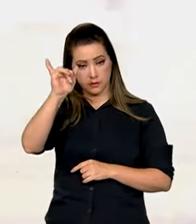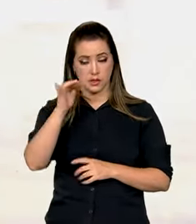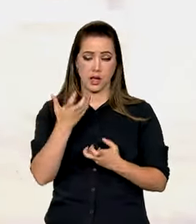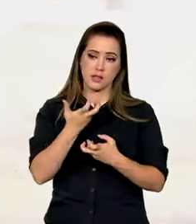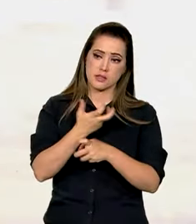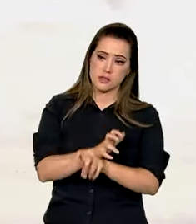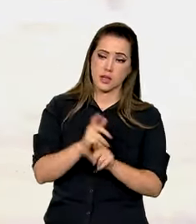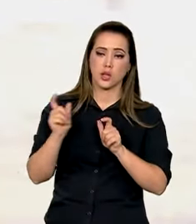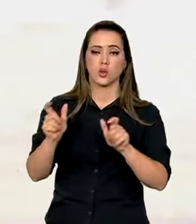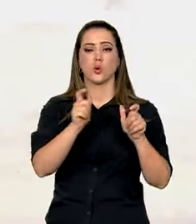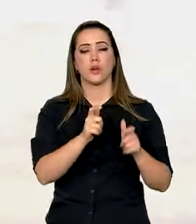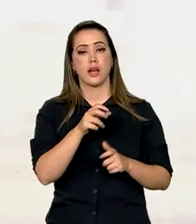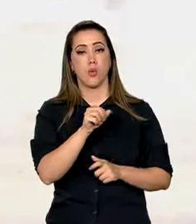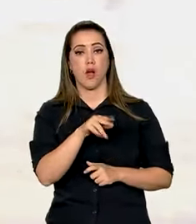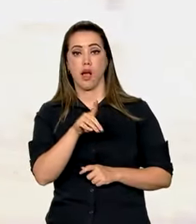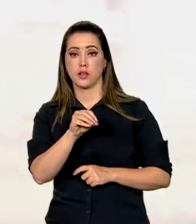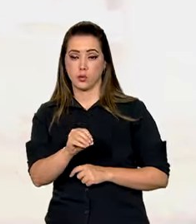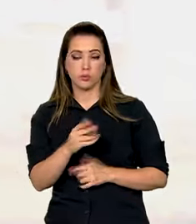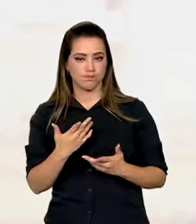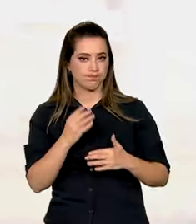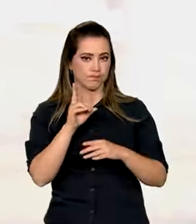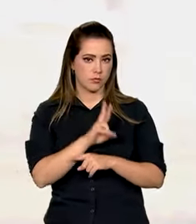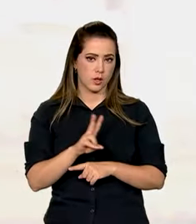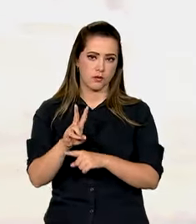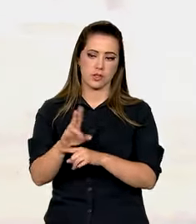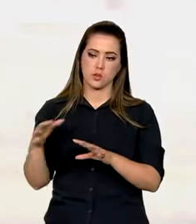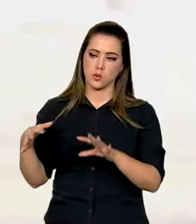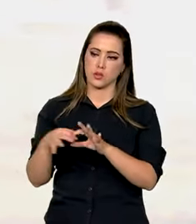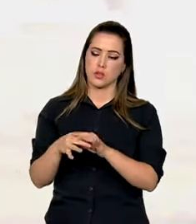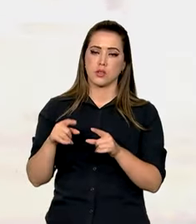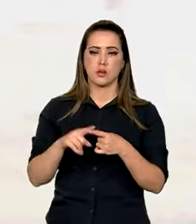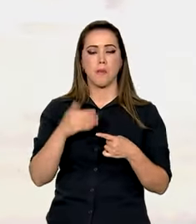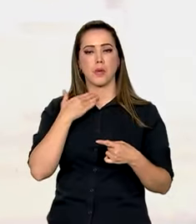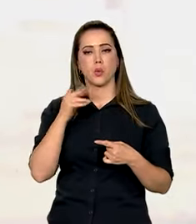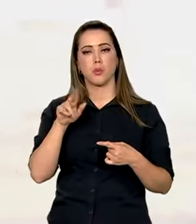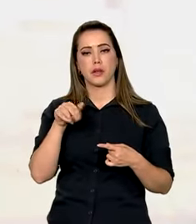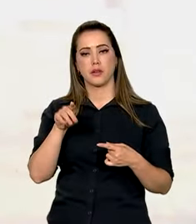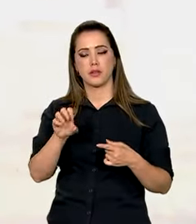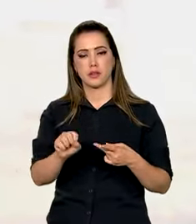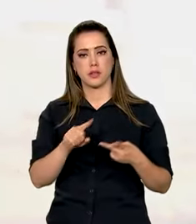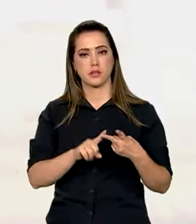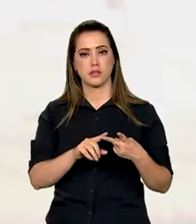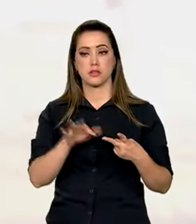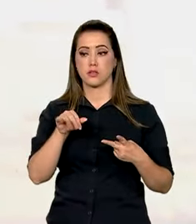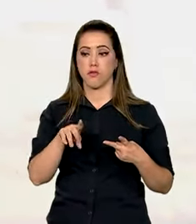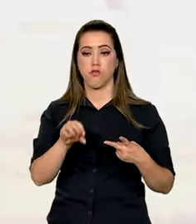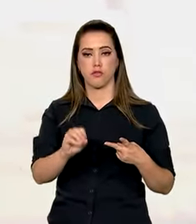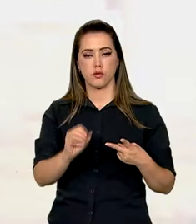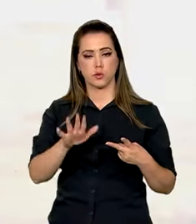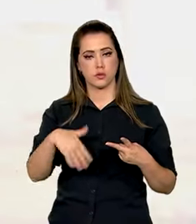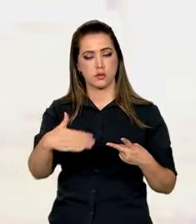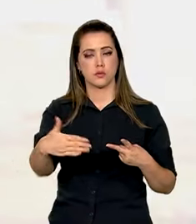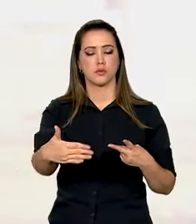seca no semiárido. O financiamento é resultado de uma parceria entre o BNDES e o Fundo Internacional de